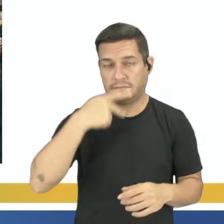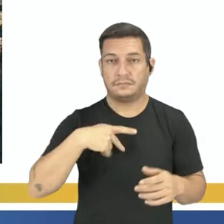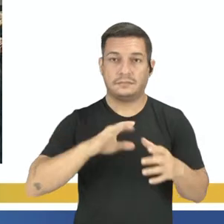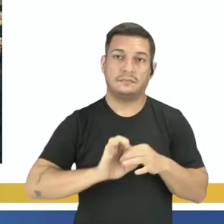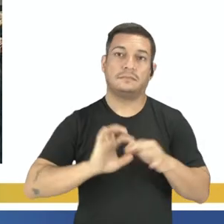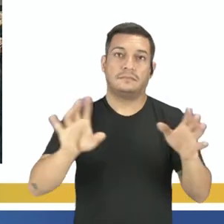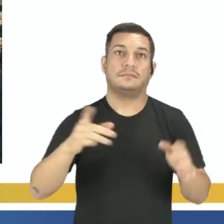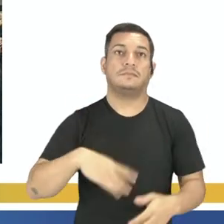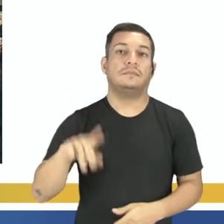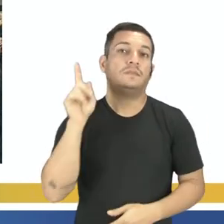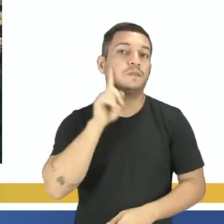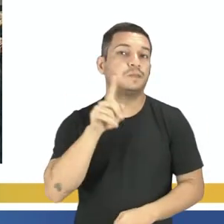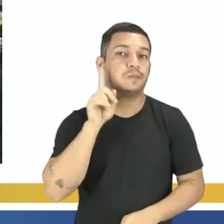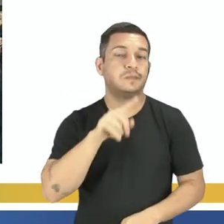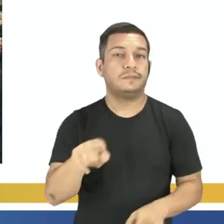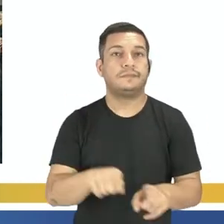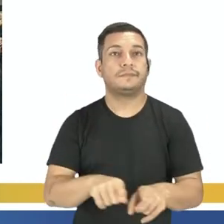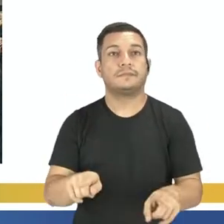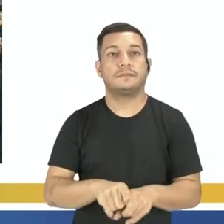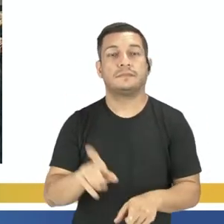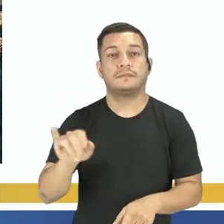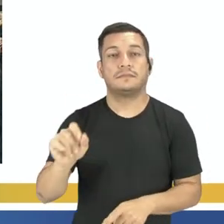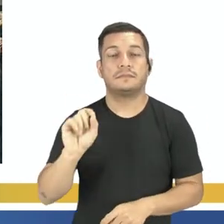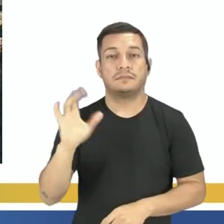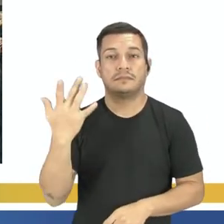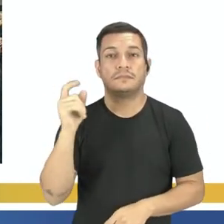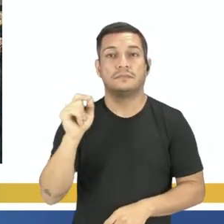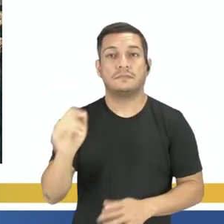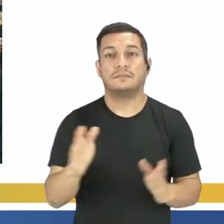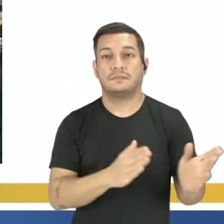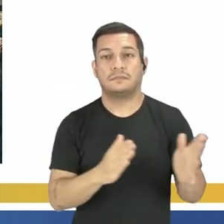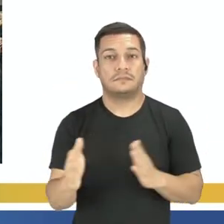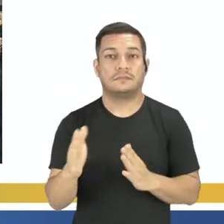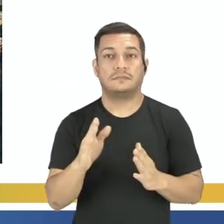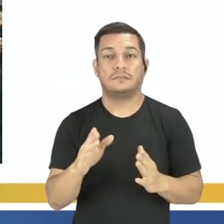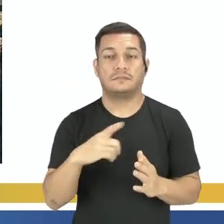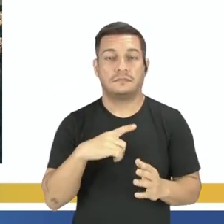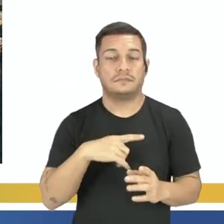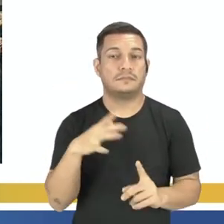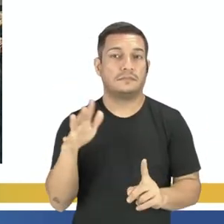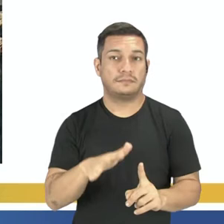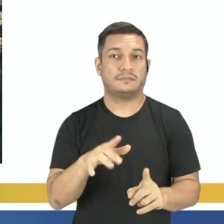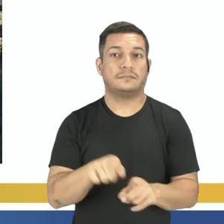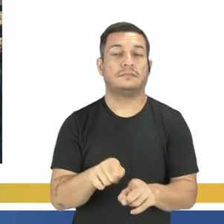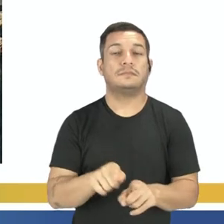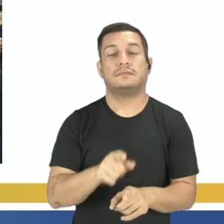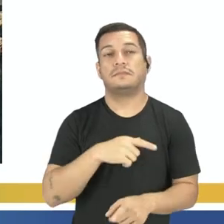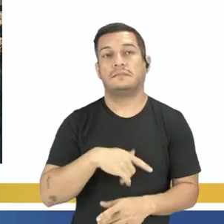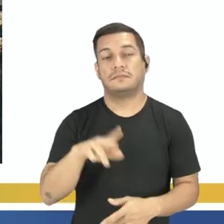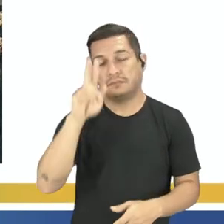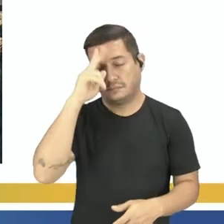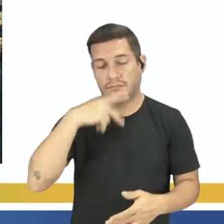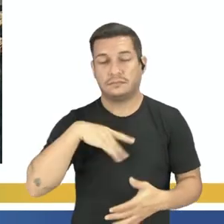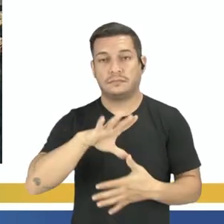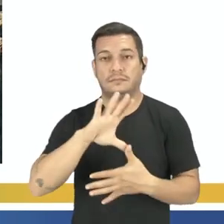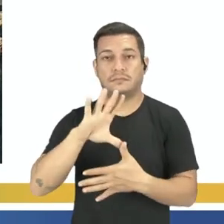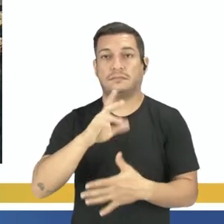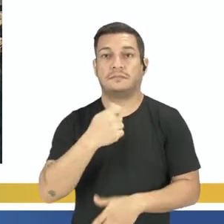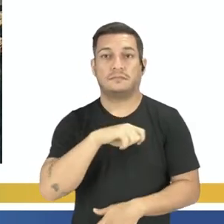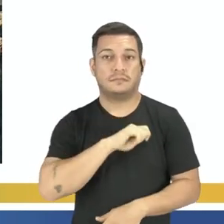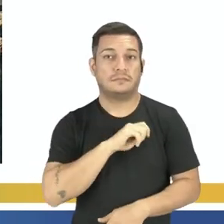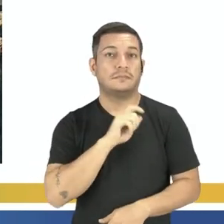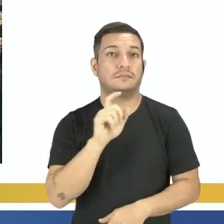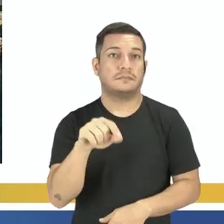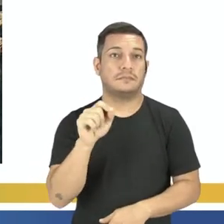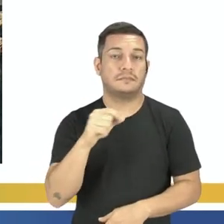A independência dos Estados Unidos também vai impactar nesse processo de independência da América Espanhola. A América